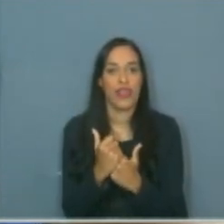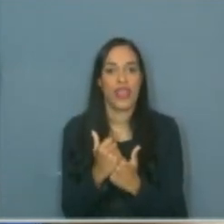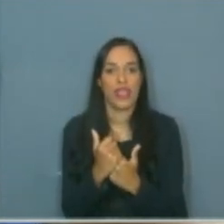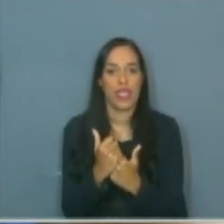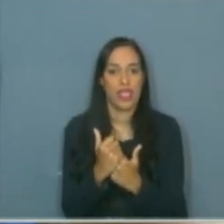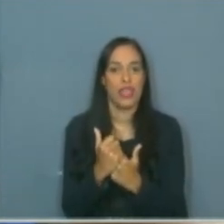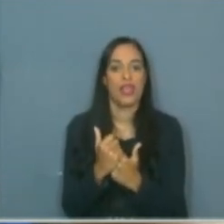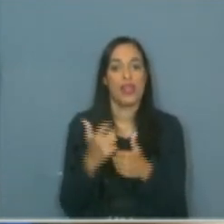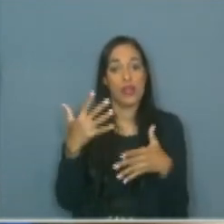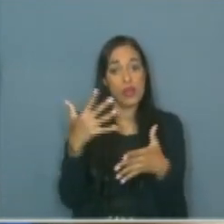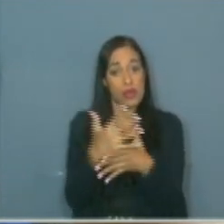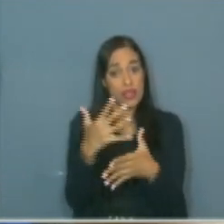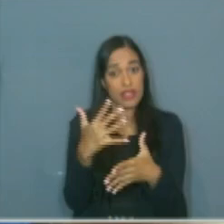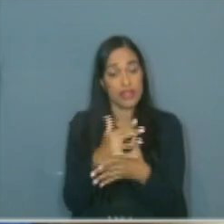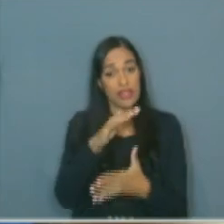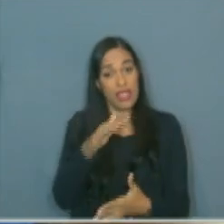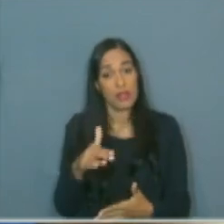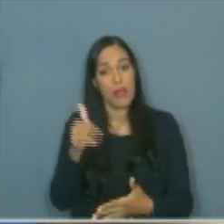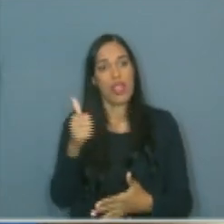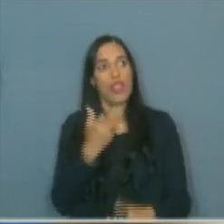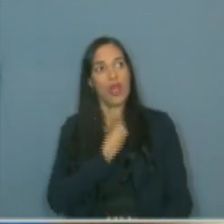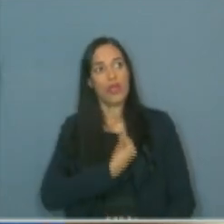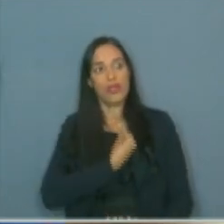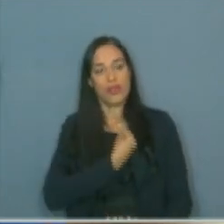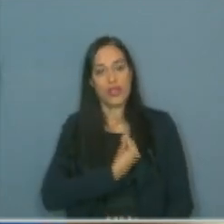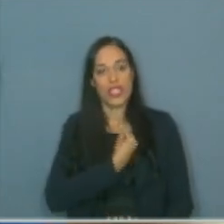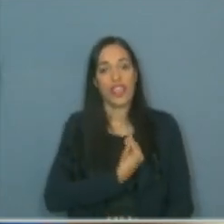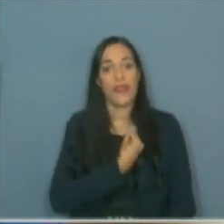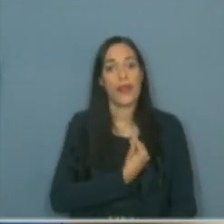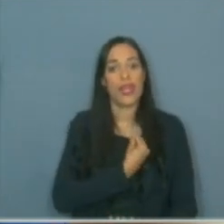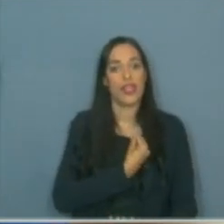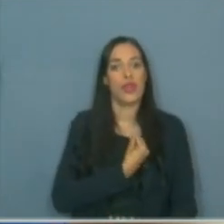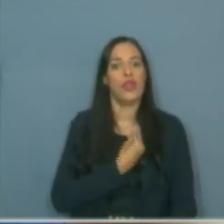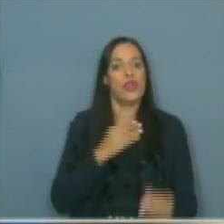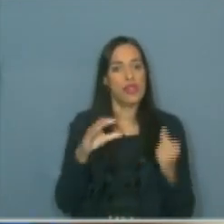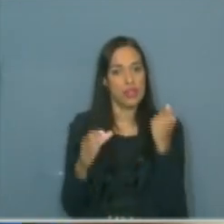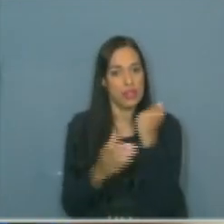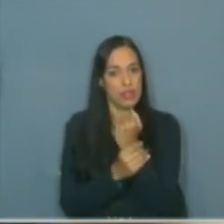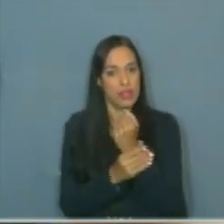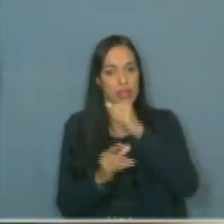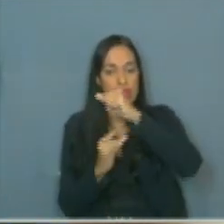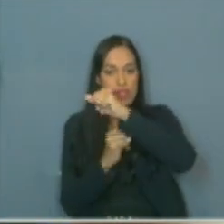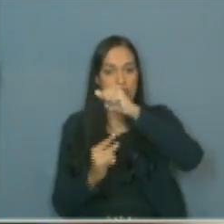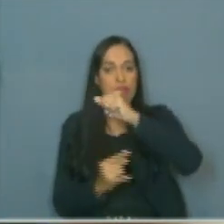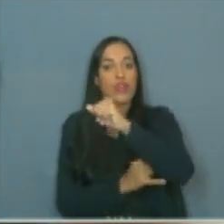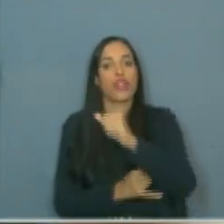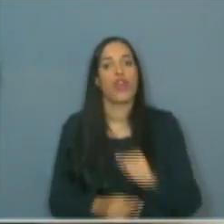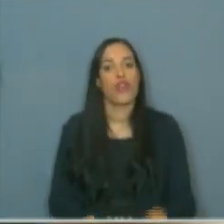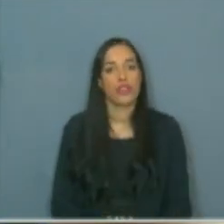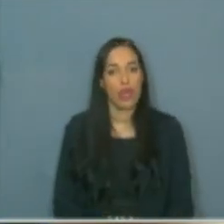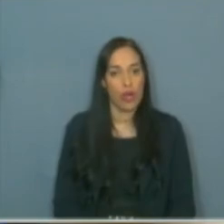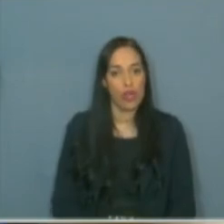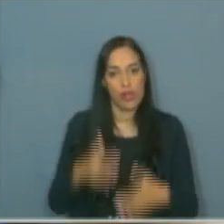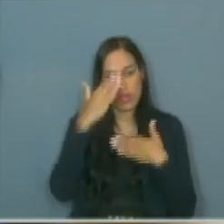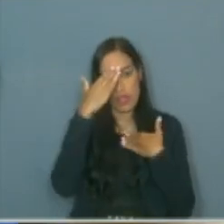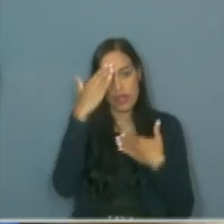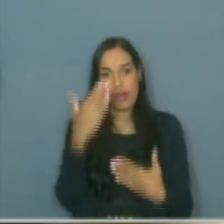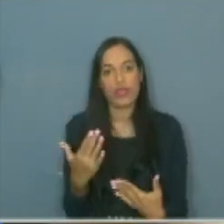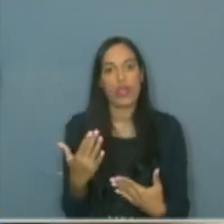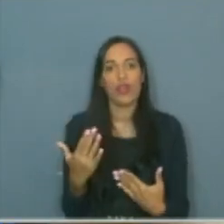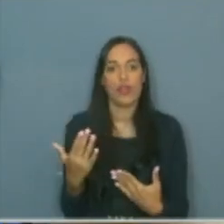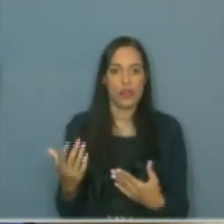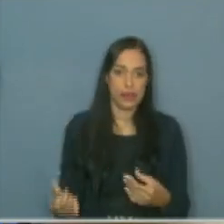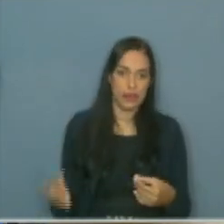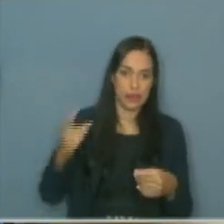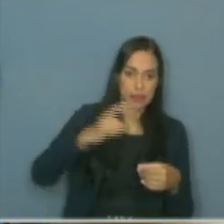uma cidade melhor para se viver, com pontos seguras e bem cuidadas. Meu muito obrigado a todas e todos